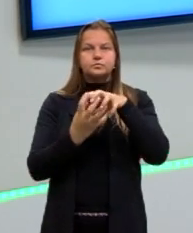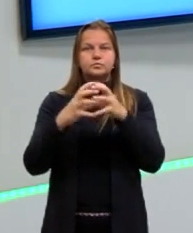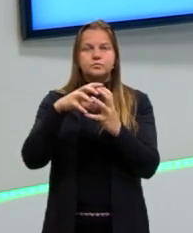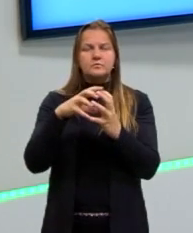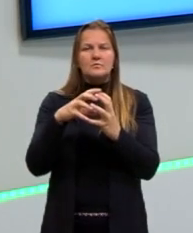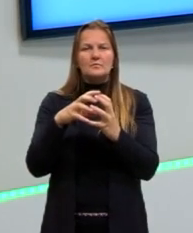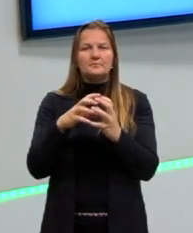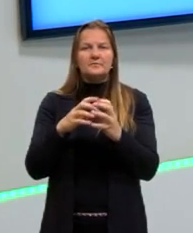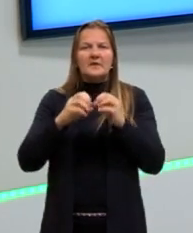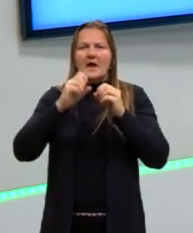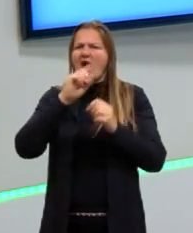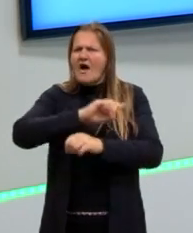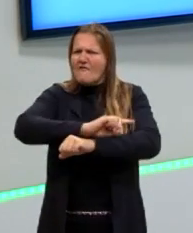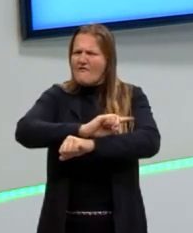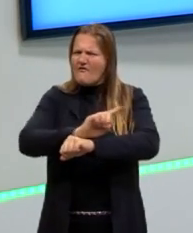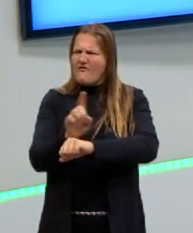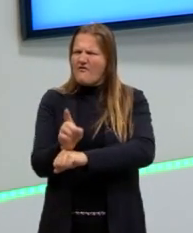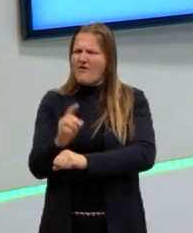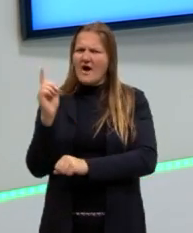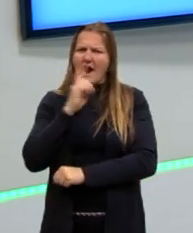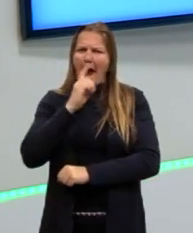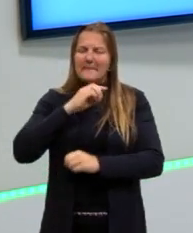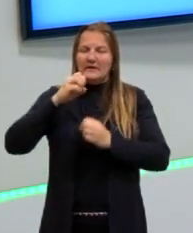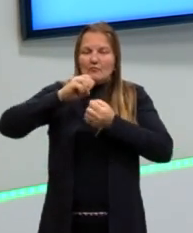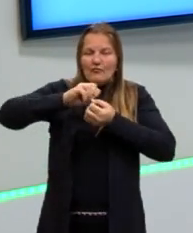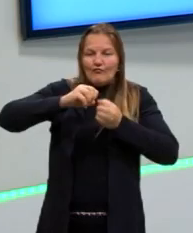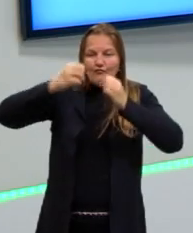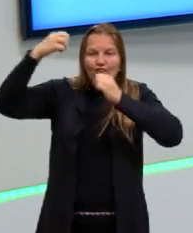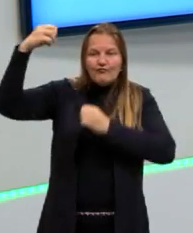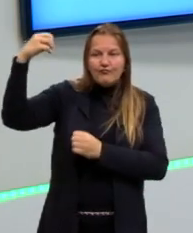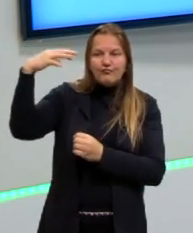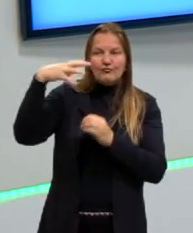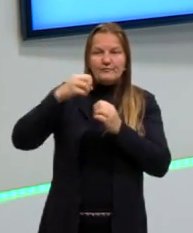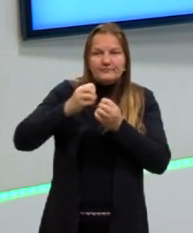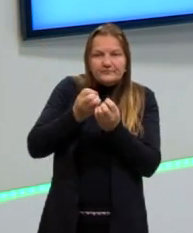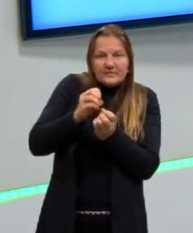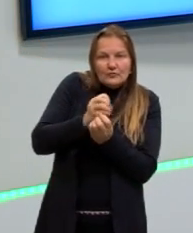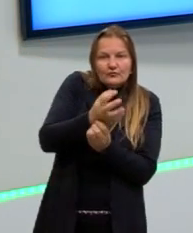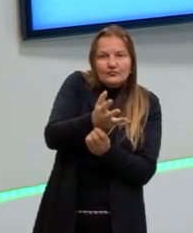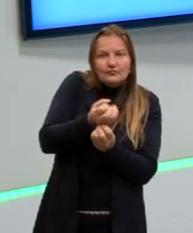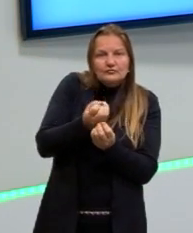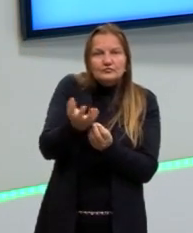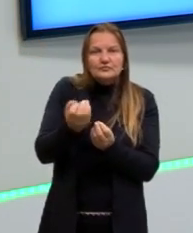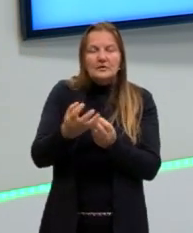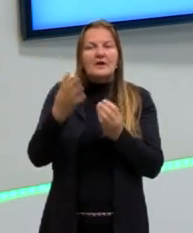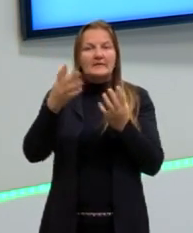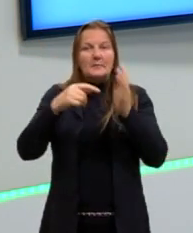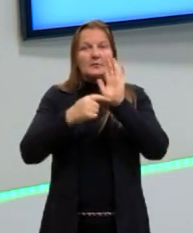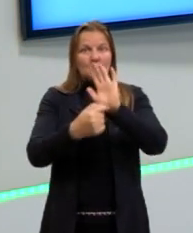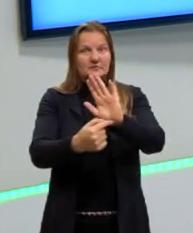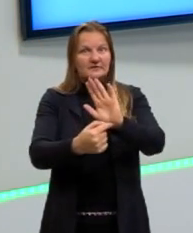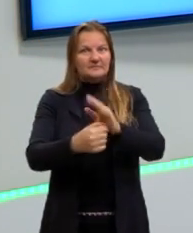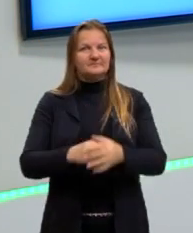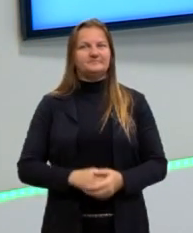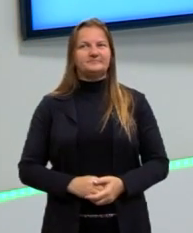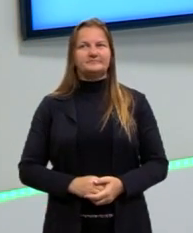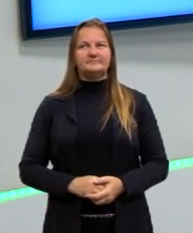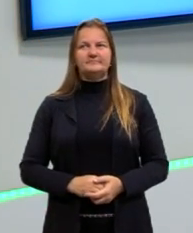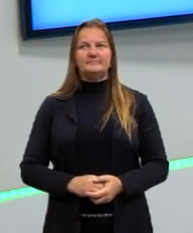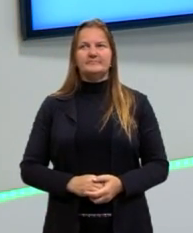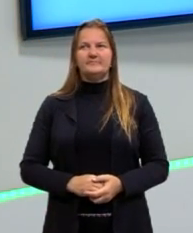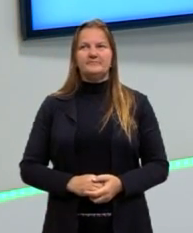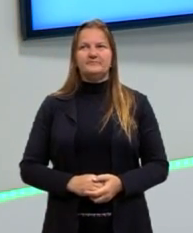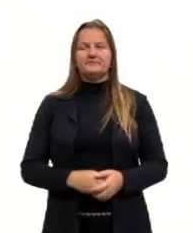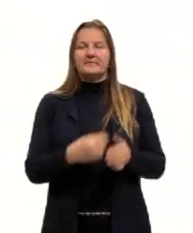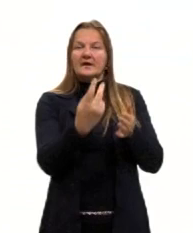fornecendo explicação sobre a decomposição espectral da luz branca, que a gente vai ver daqui a pouquinho, certo? Aqui a gente tem, então, a